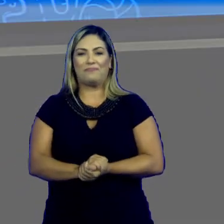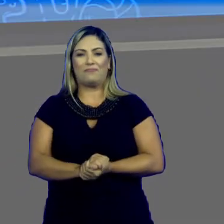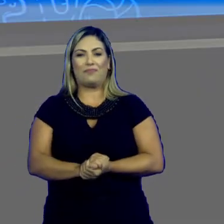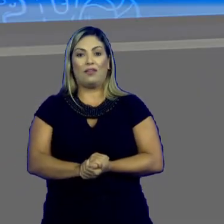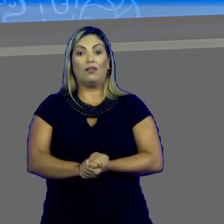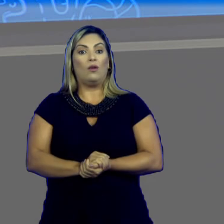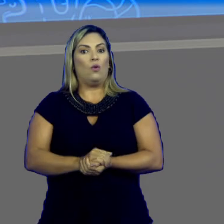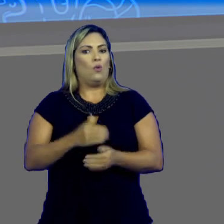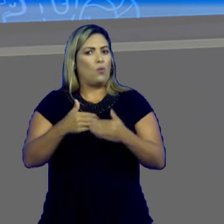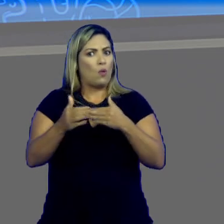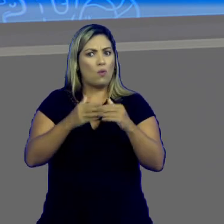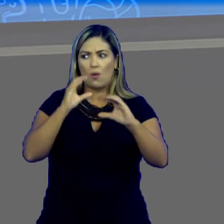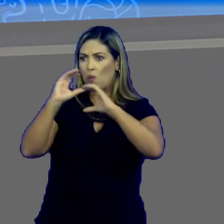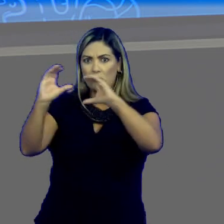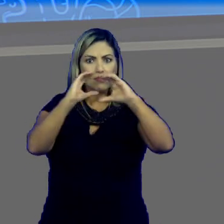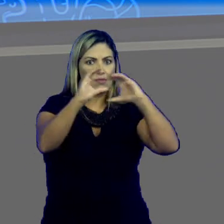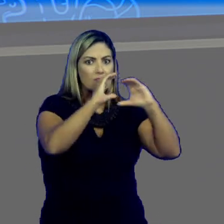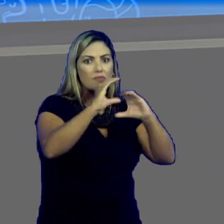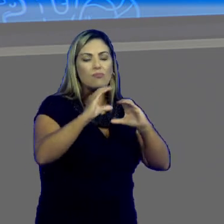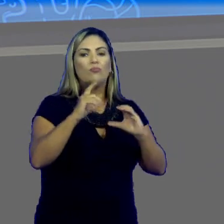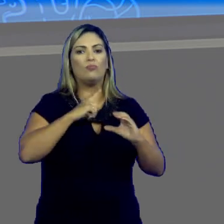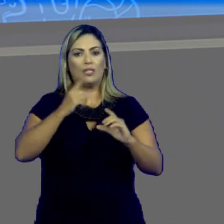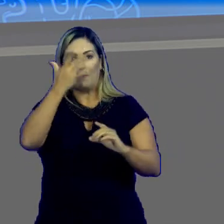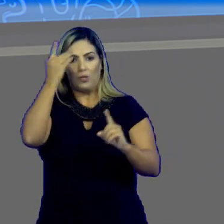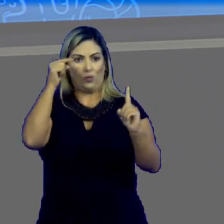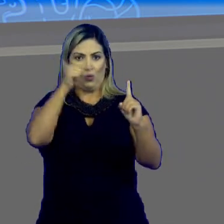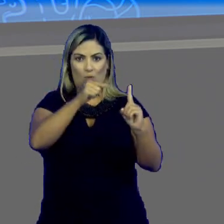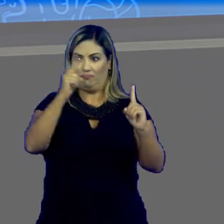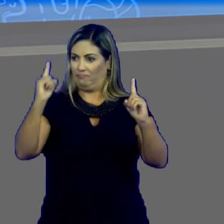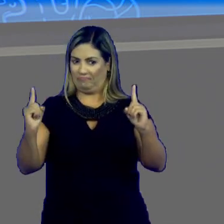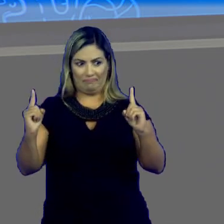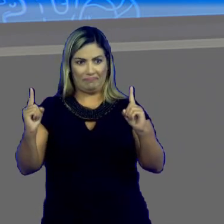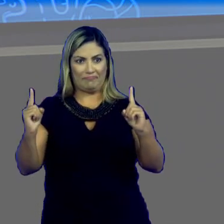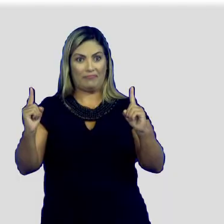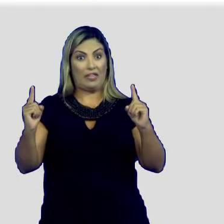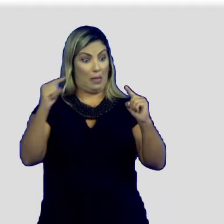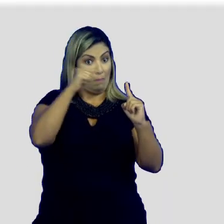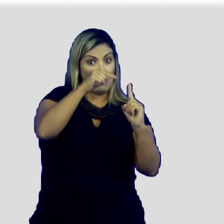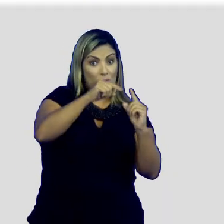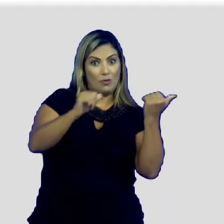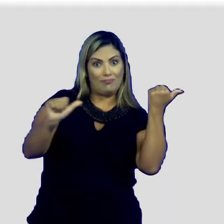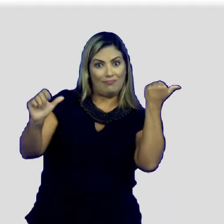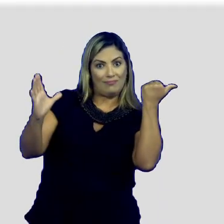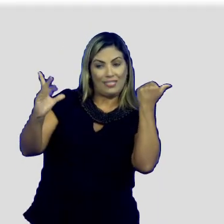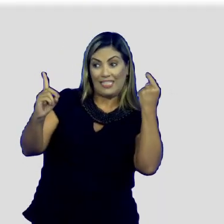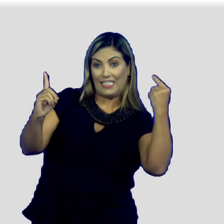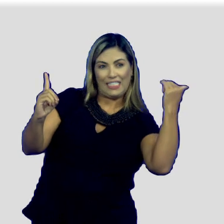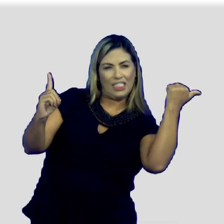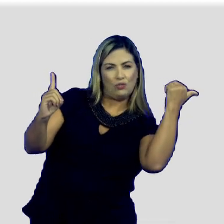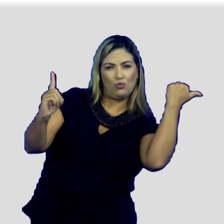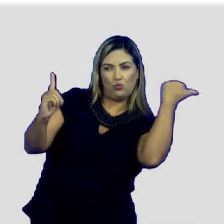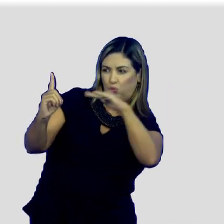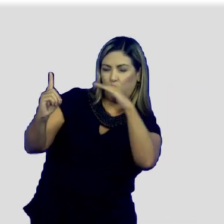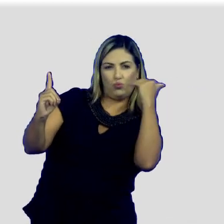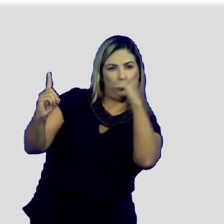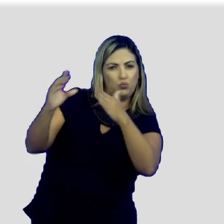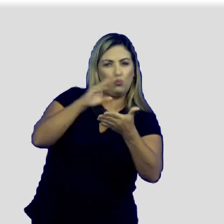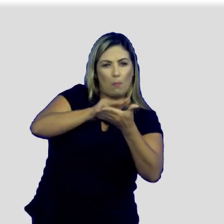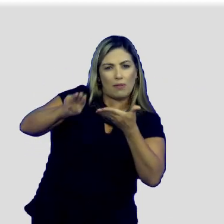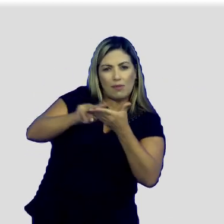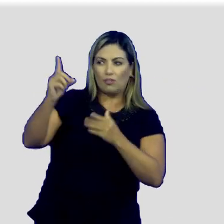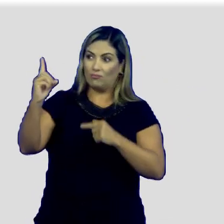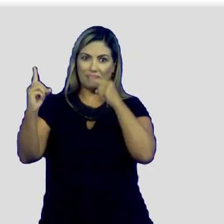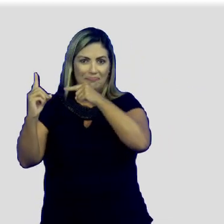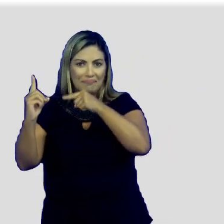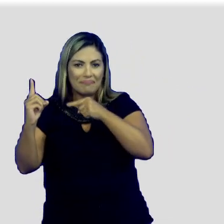lá? Todo, qualquer processo comunicativo tem um emissor. Quem que é o emissor? É aquele que envia a